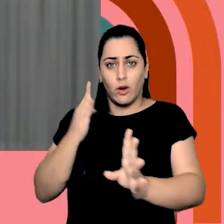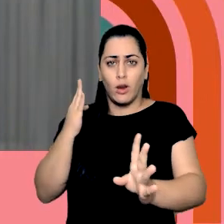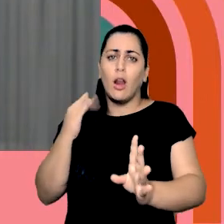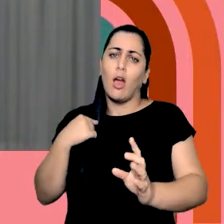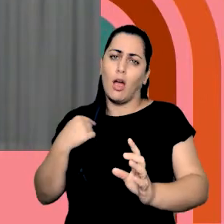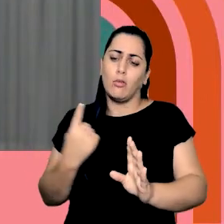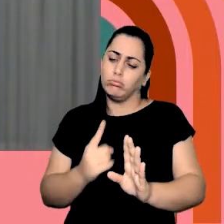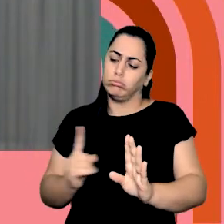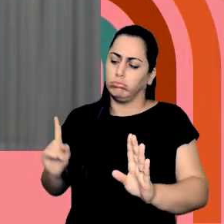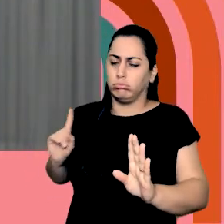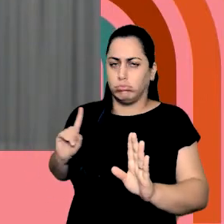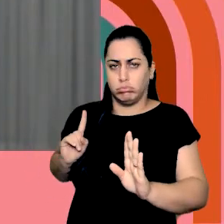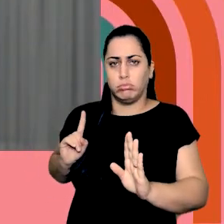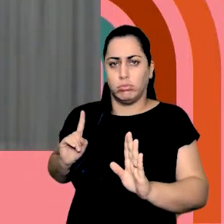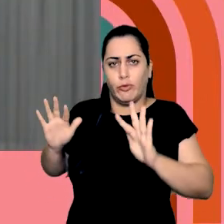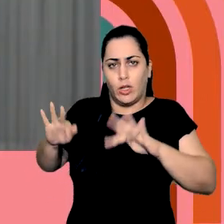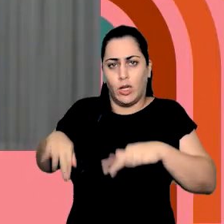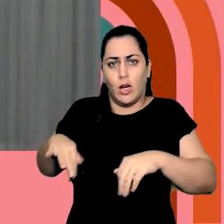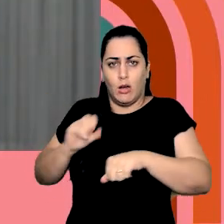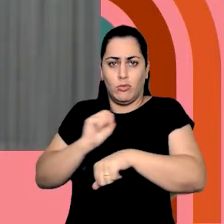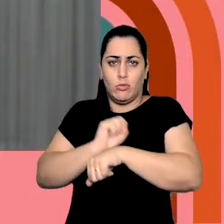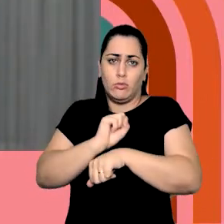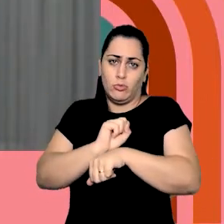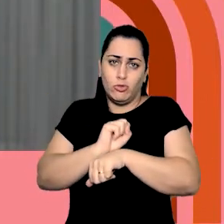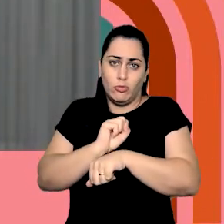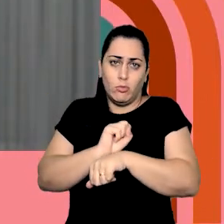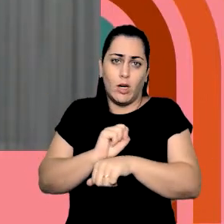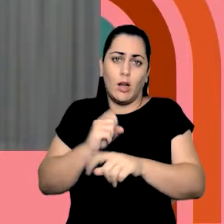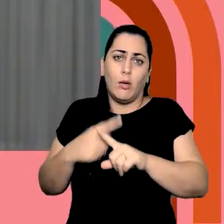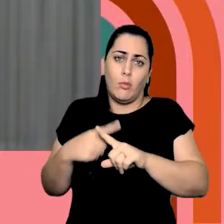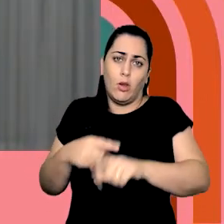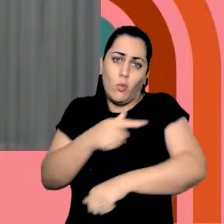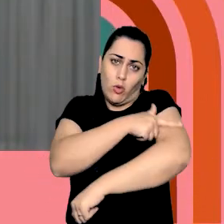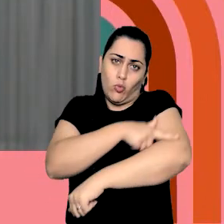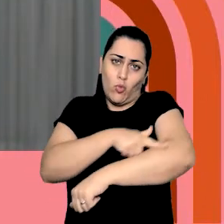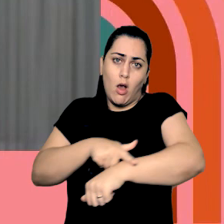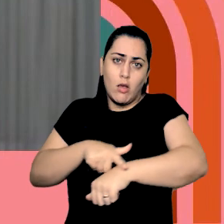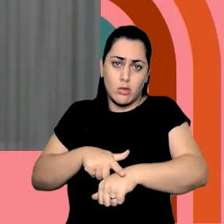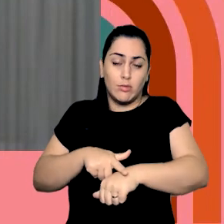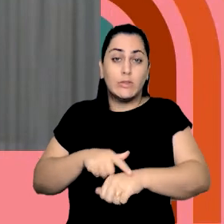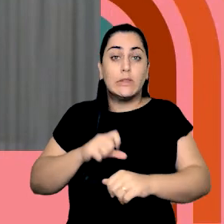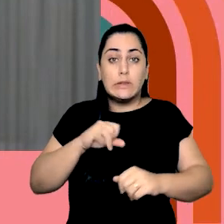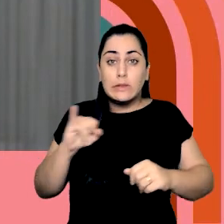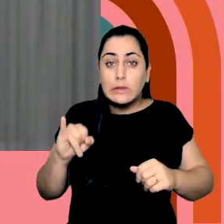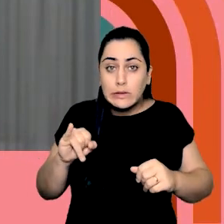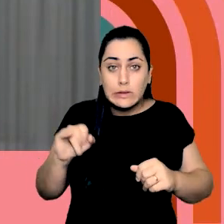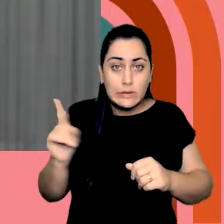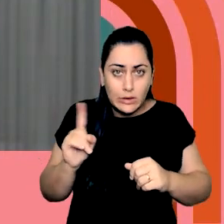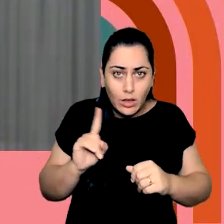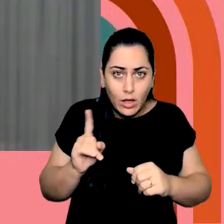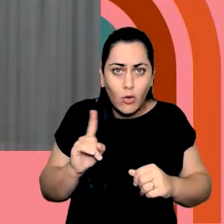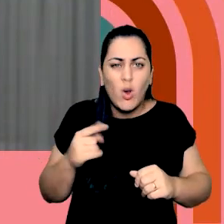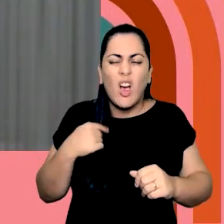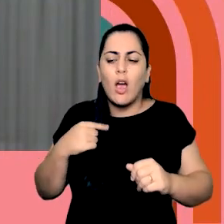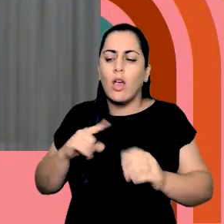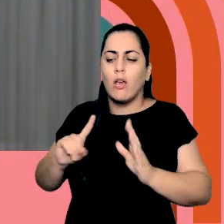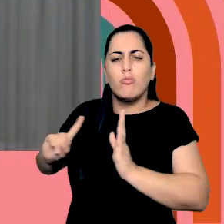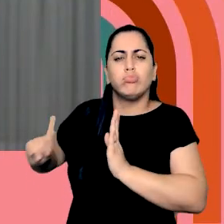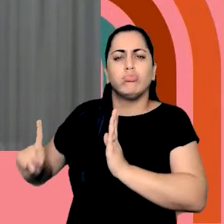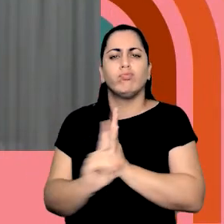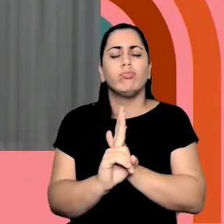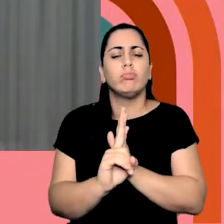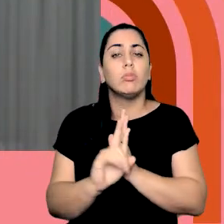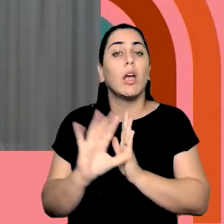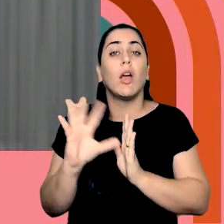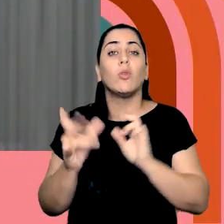nós vamos, por uma boa educação, nos posicionarmos no final da fila. Se a gente não fizer isso, se a gente entrar no primeiro lugar,